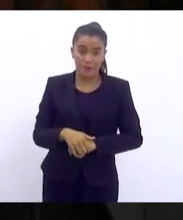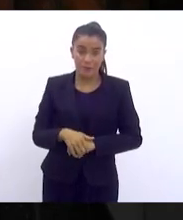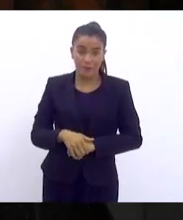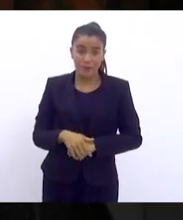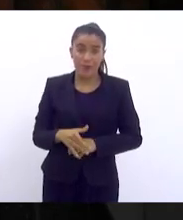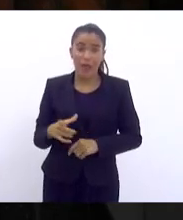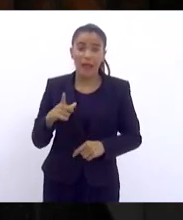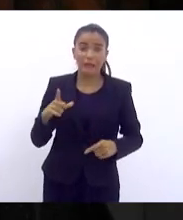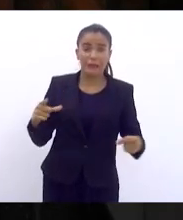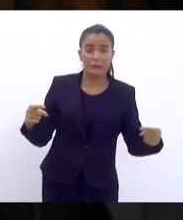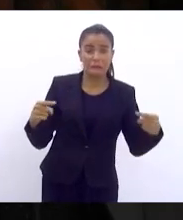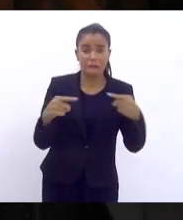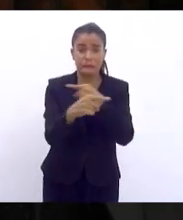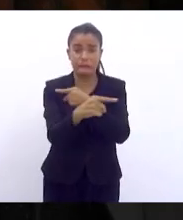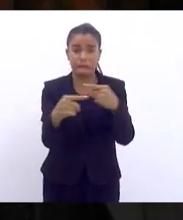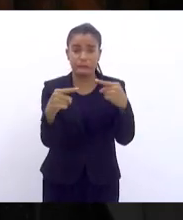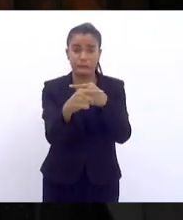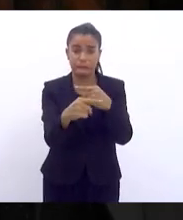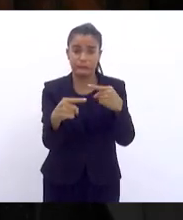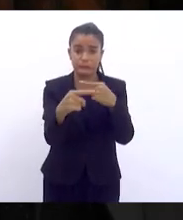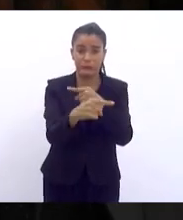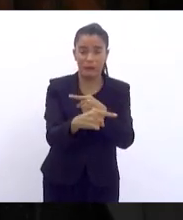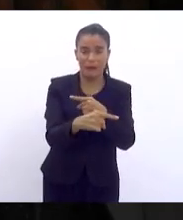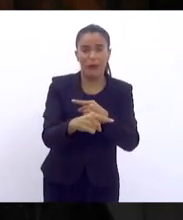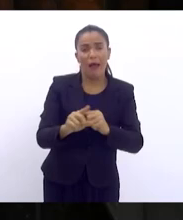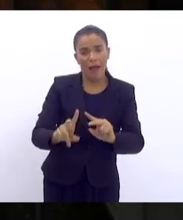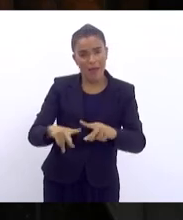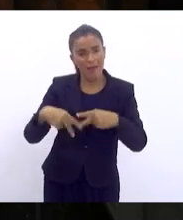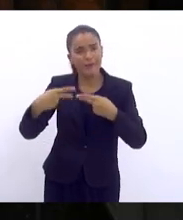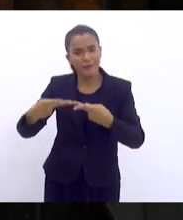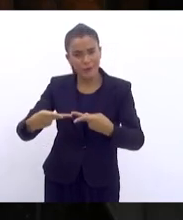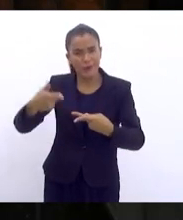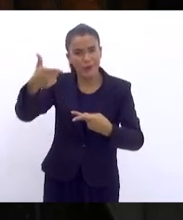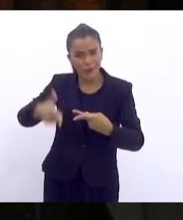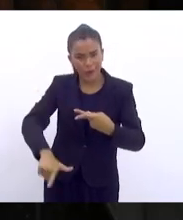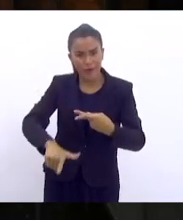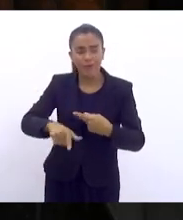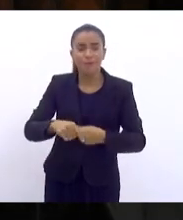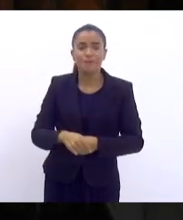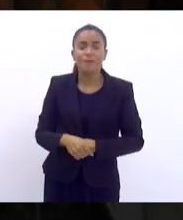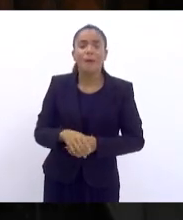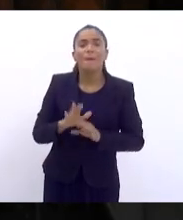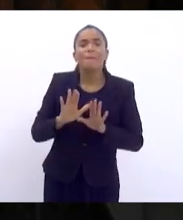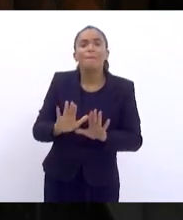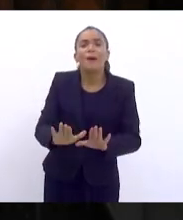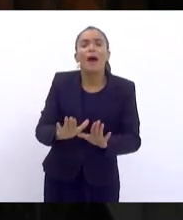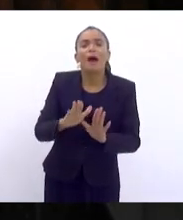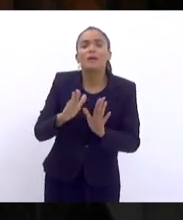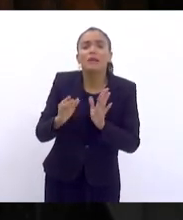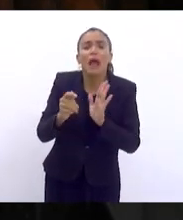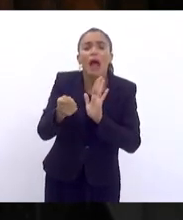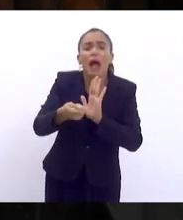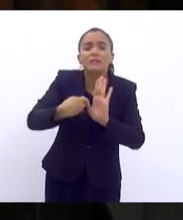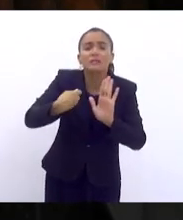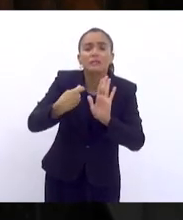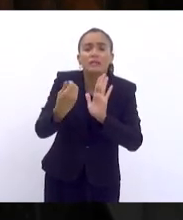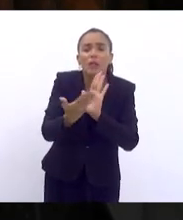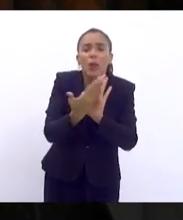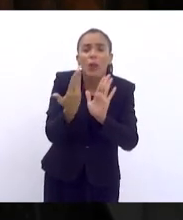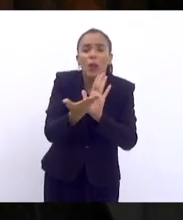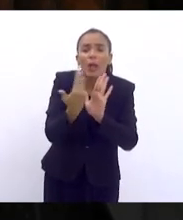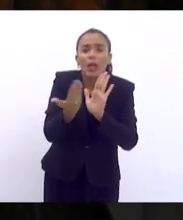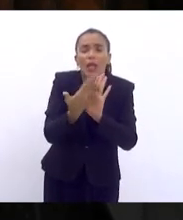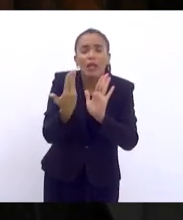adversos vem e replica. Mas ninguém assina o livro para falar no